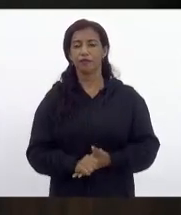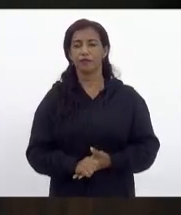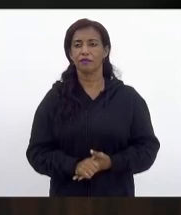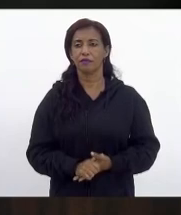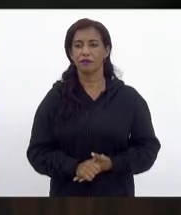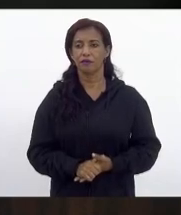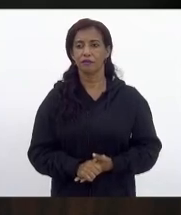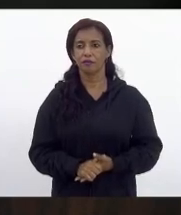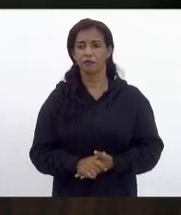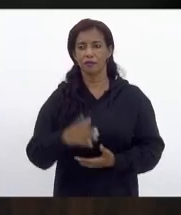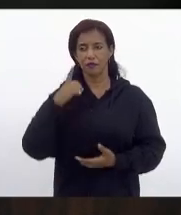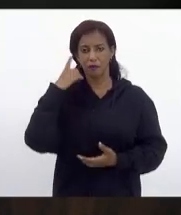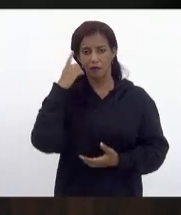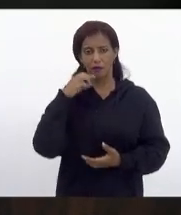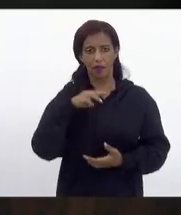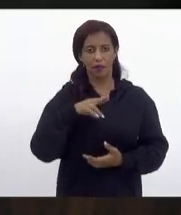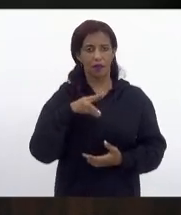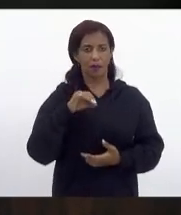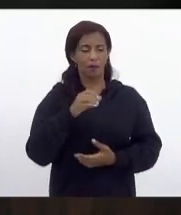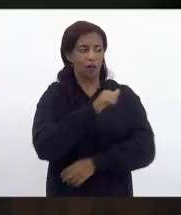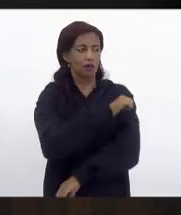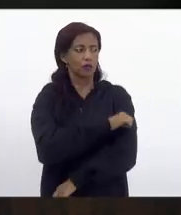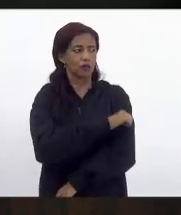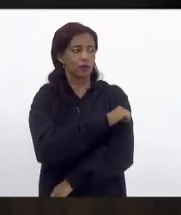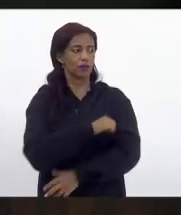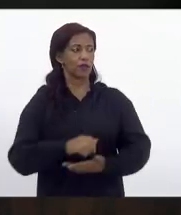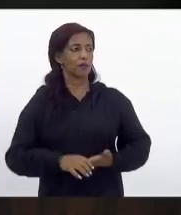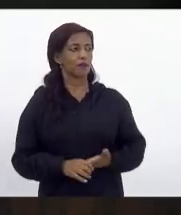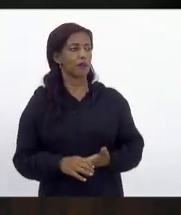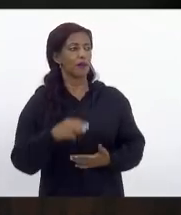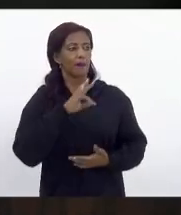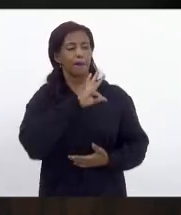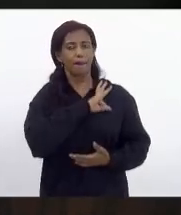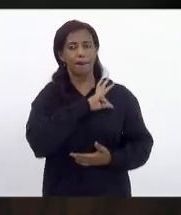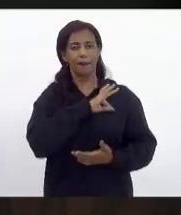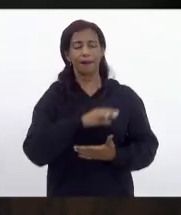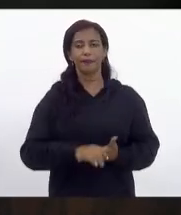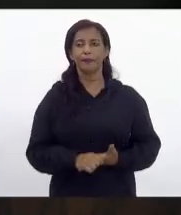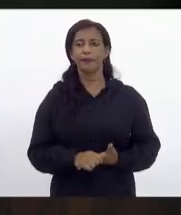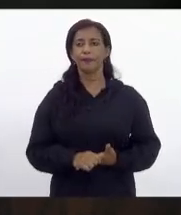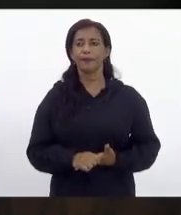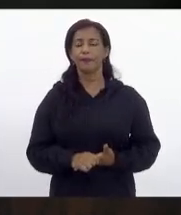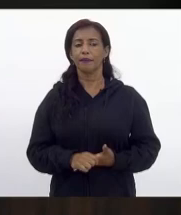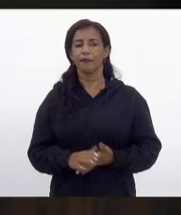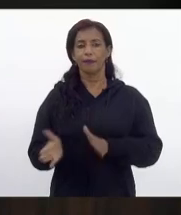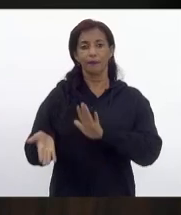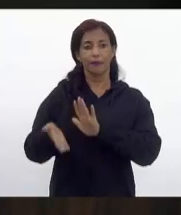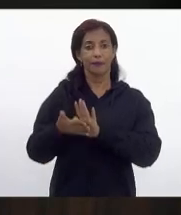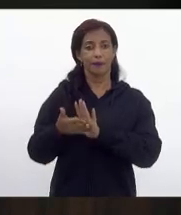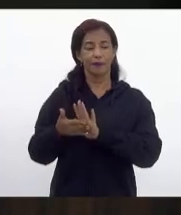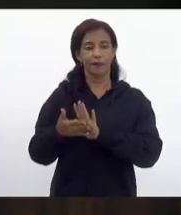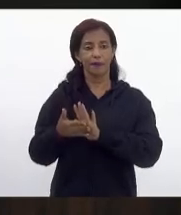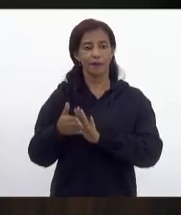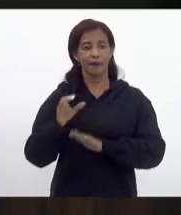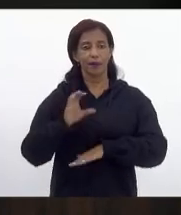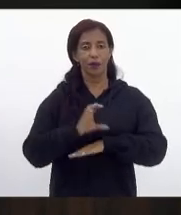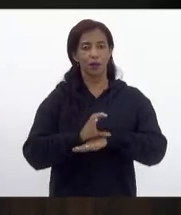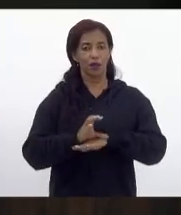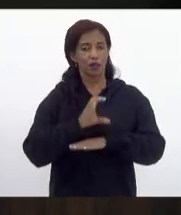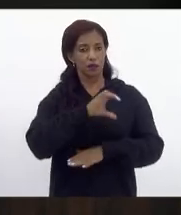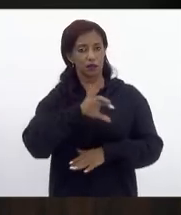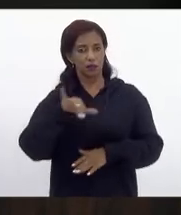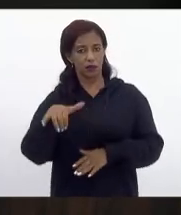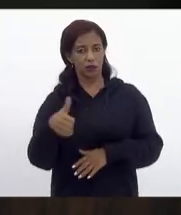relatores, deputados Márcio Pacheco, enfermeira Rejane, Marta Rocha. Pendendo de pareceres das comissões de constituição e